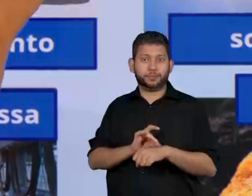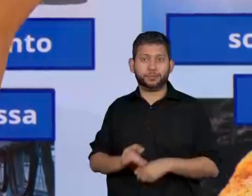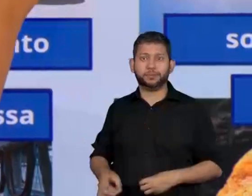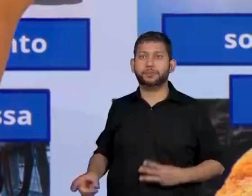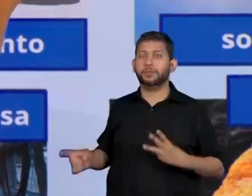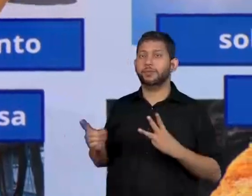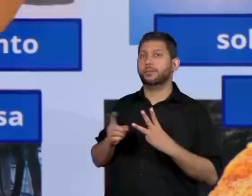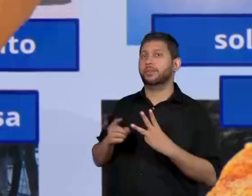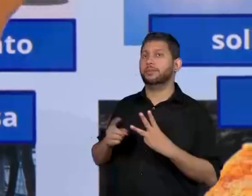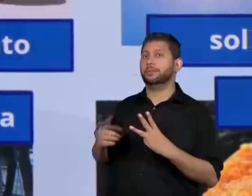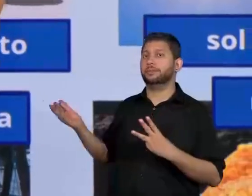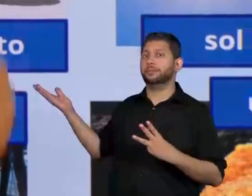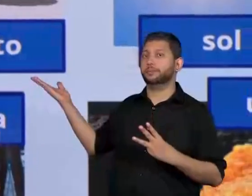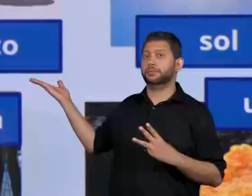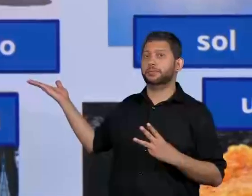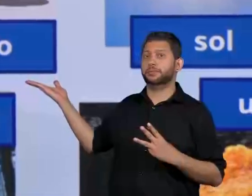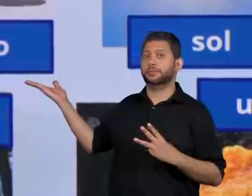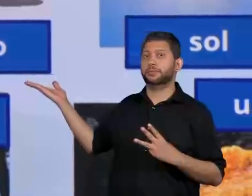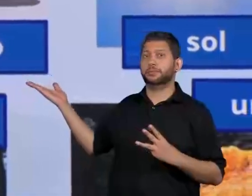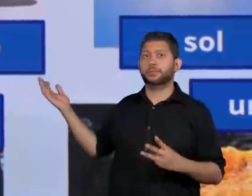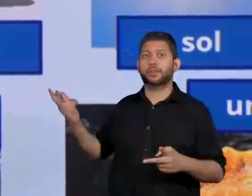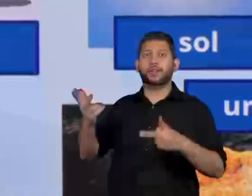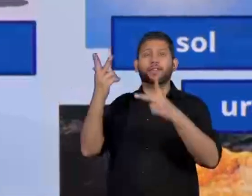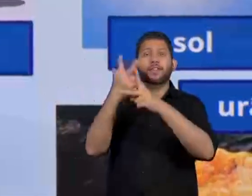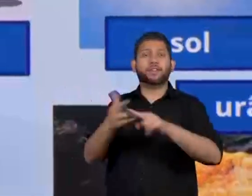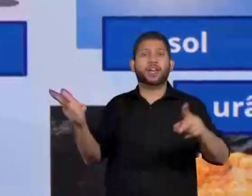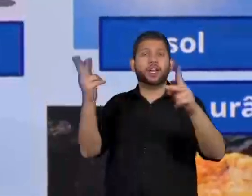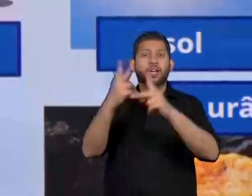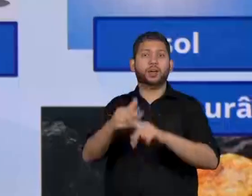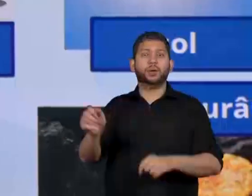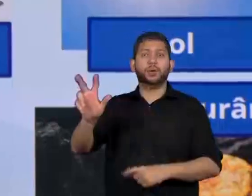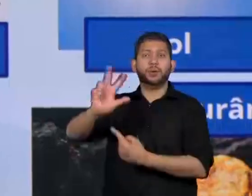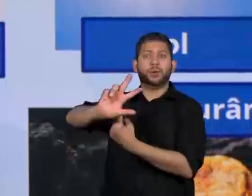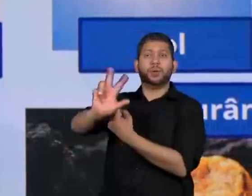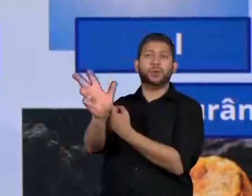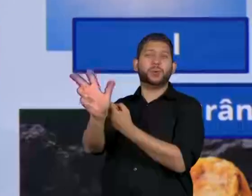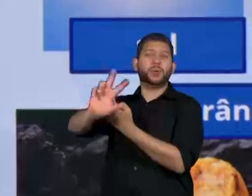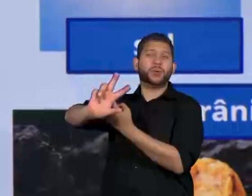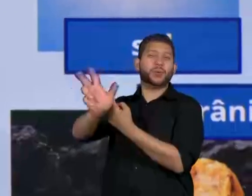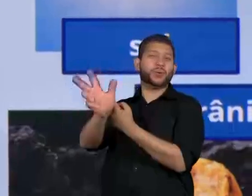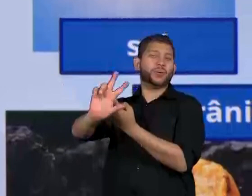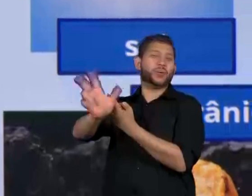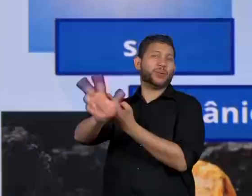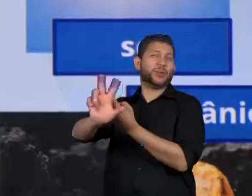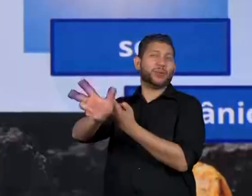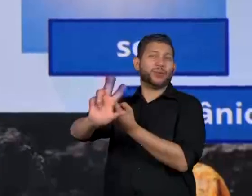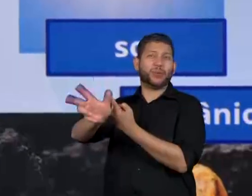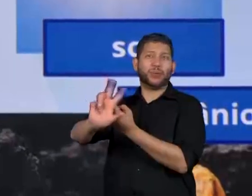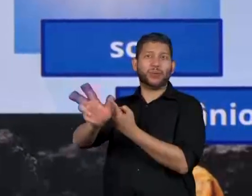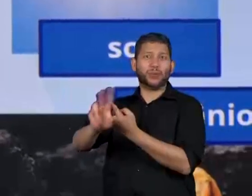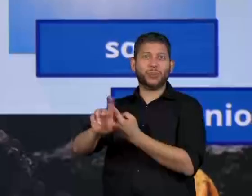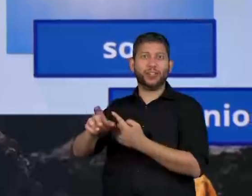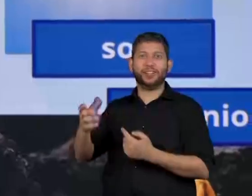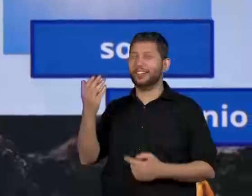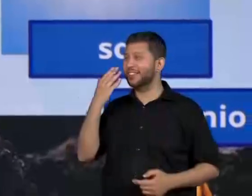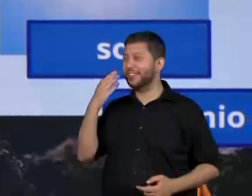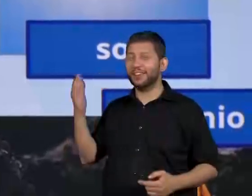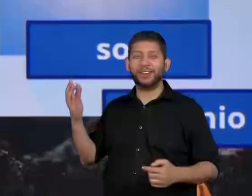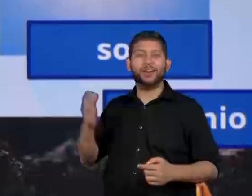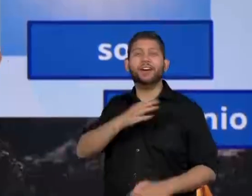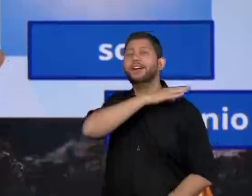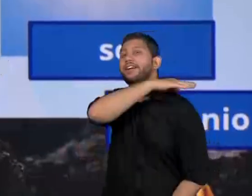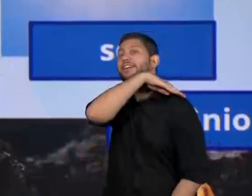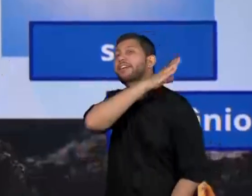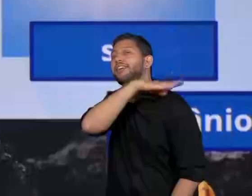três, nós temos o vento. Aí, eu representei através de umas pequenas folhinhas. E aqui é o